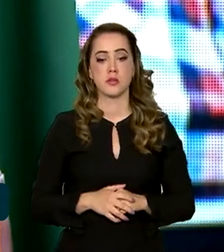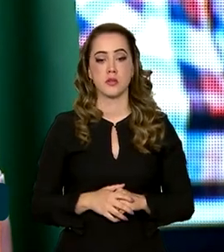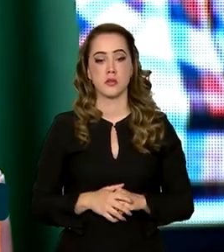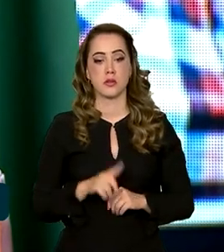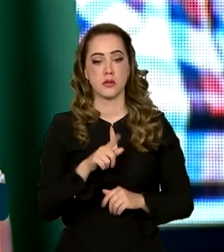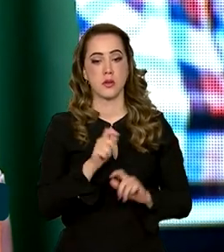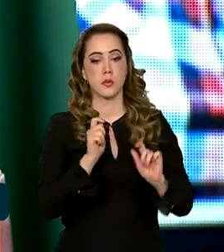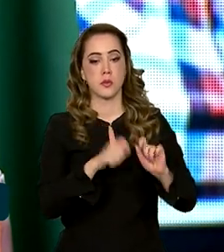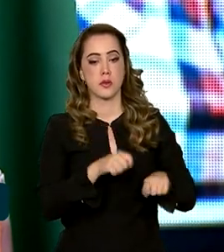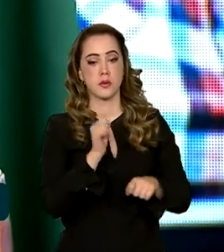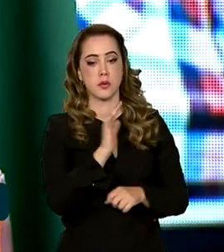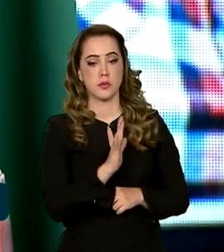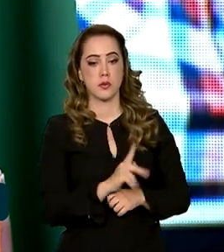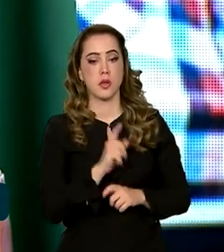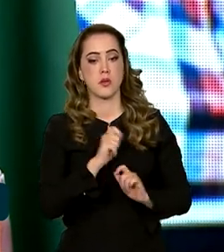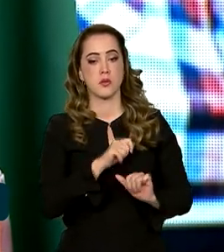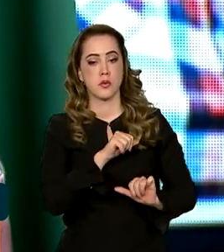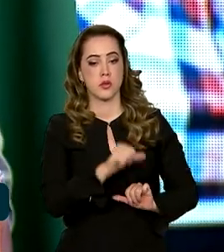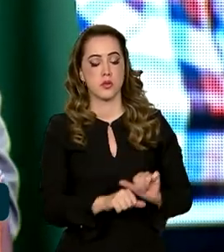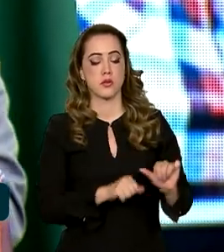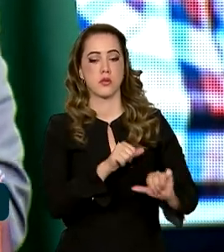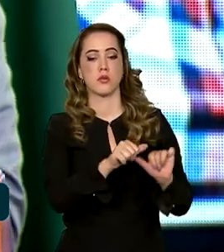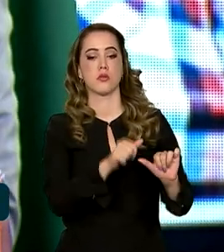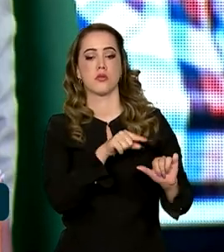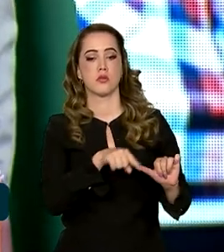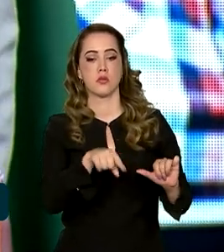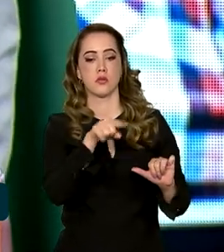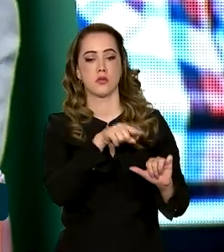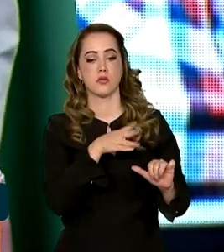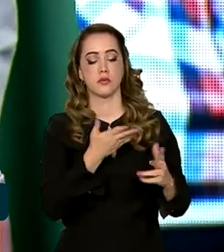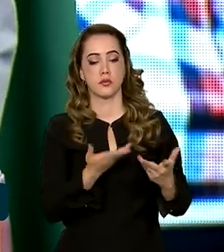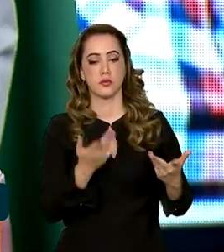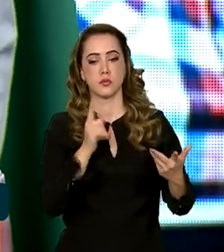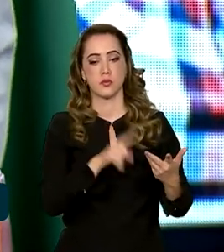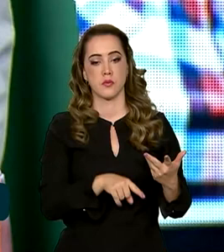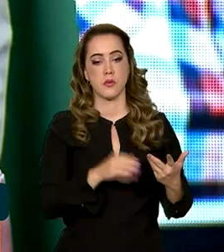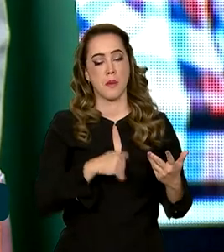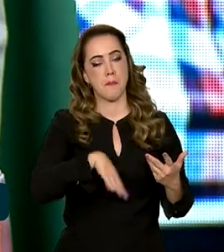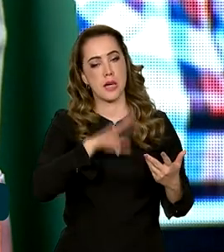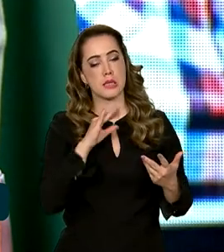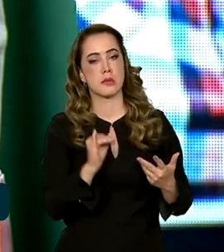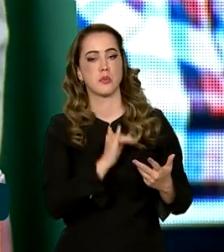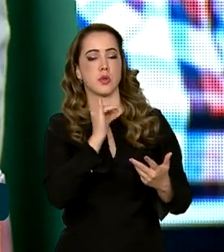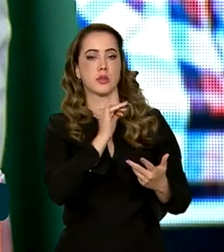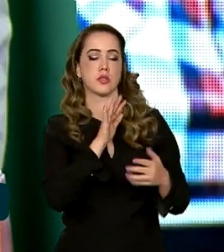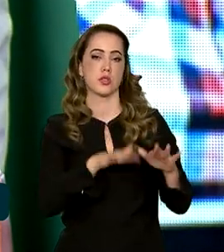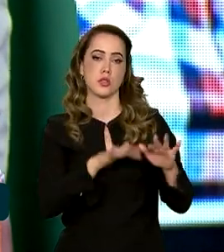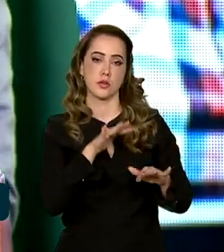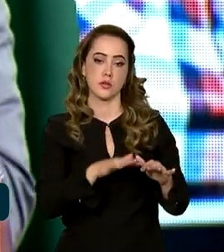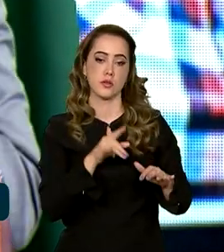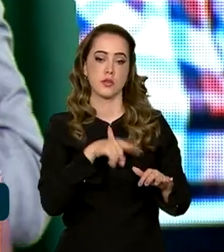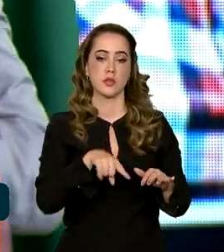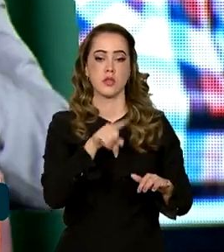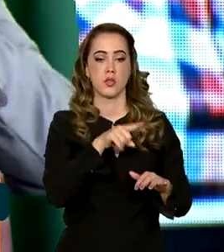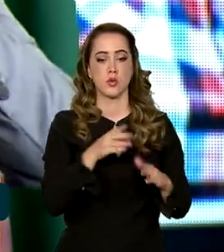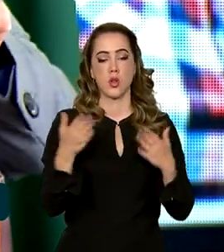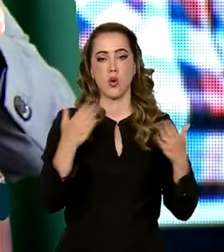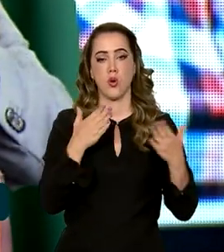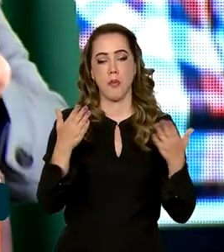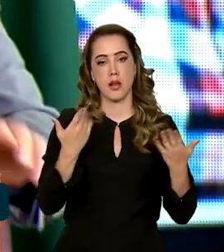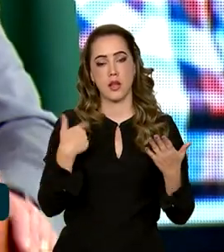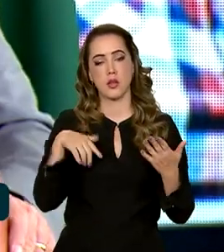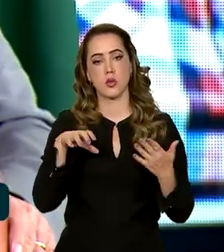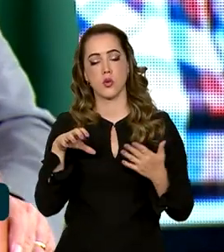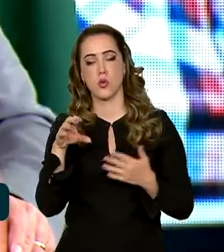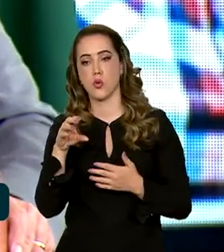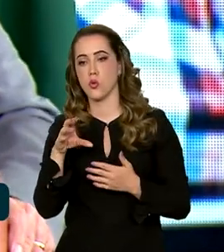de que a gente pode se transformar numa coisa tão ou mais importante do que o Oriente Médio é